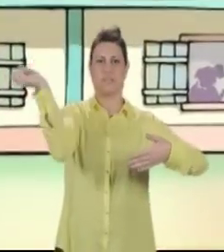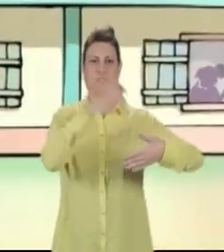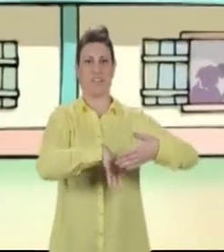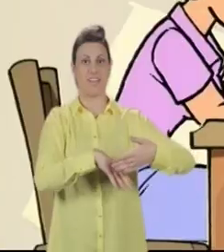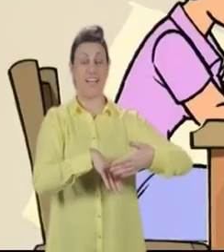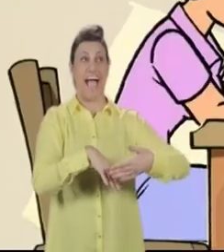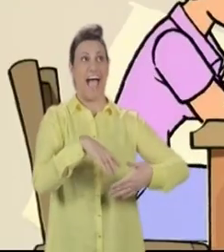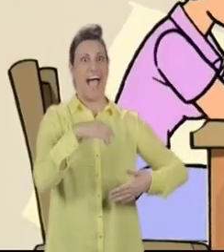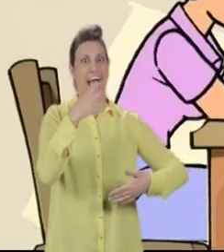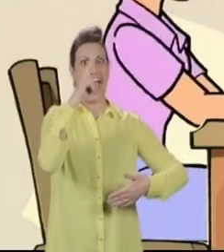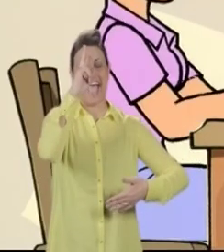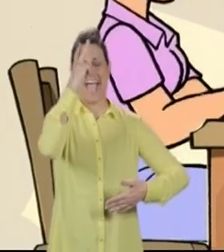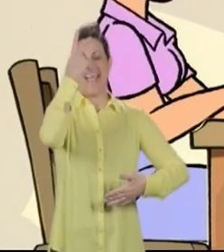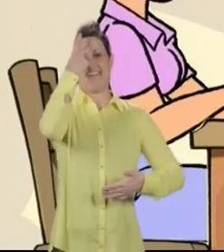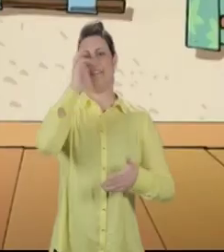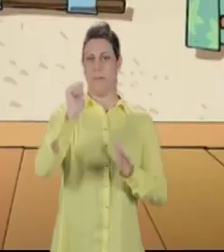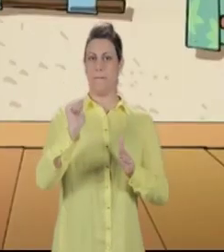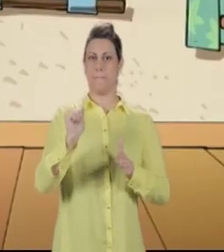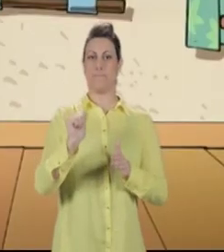Chico Bento,